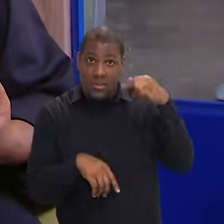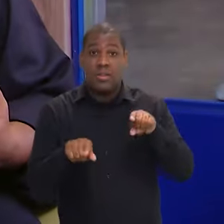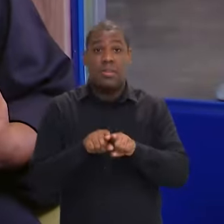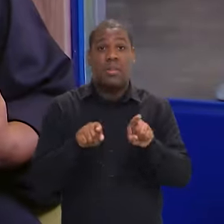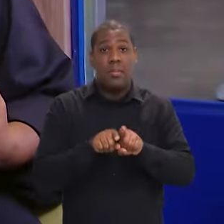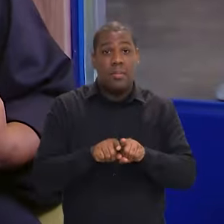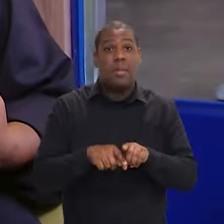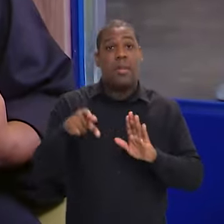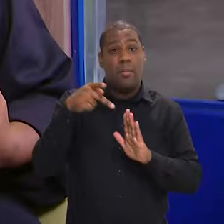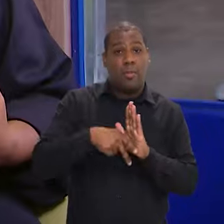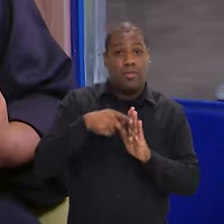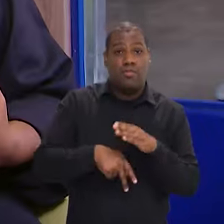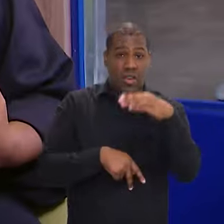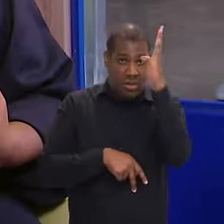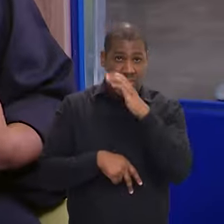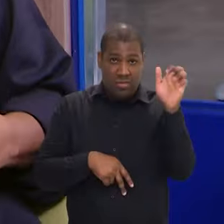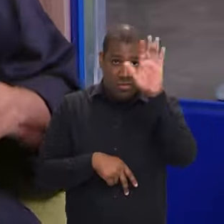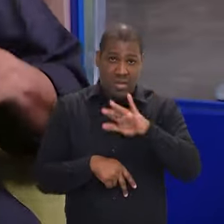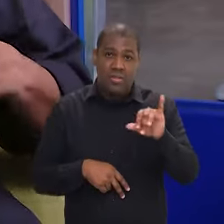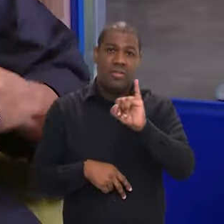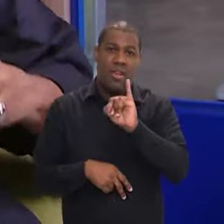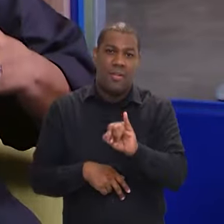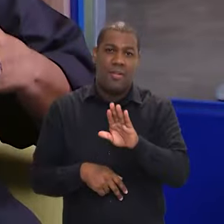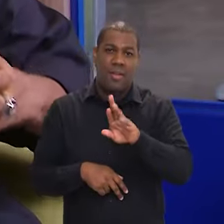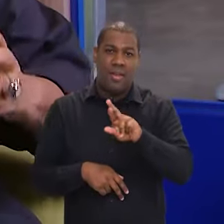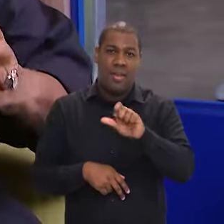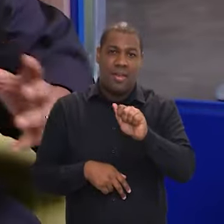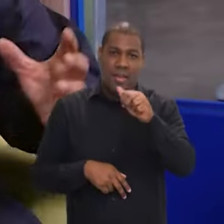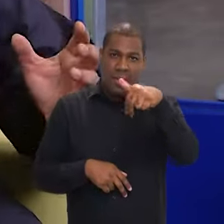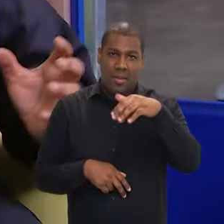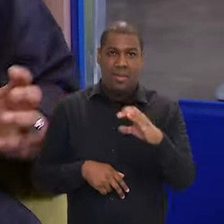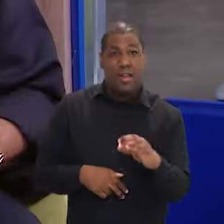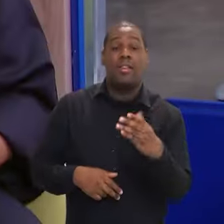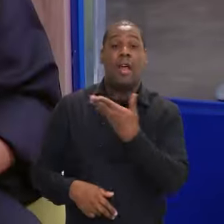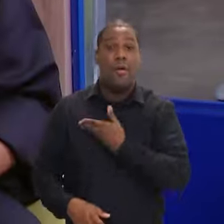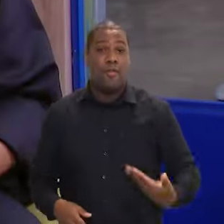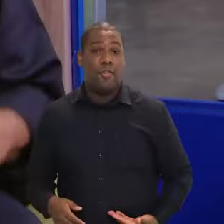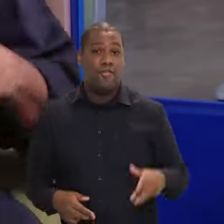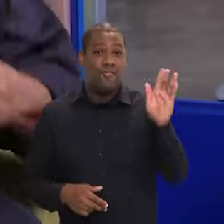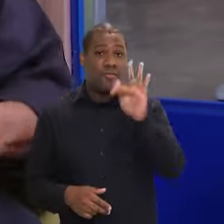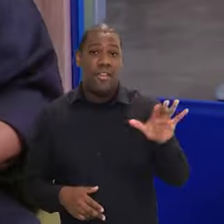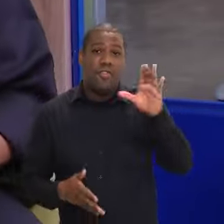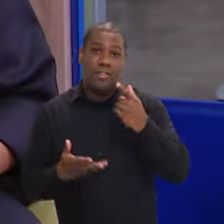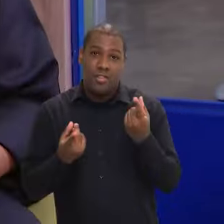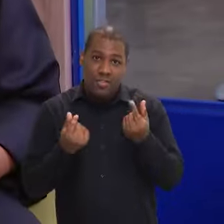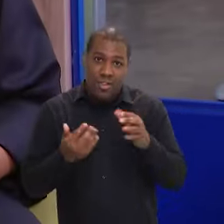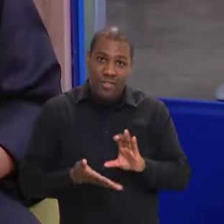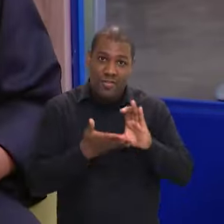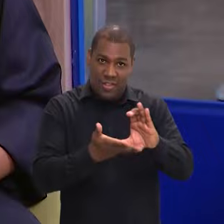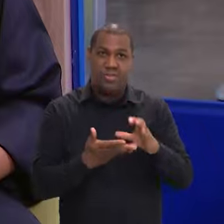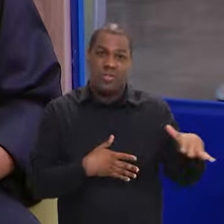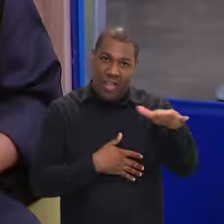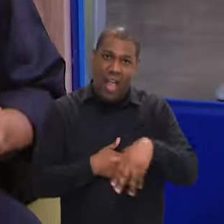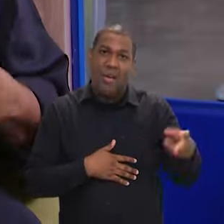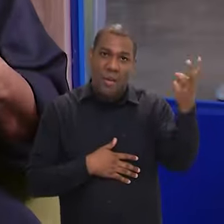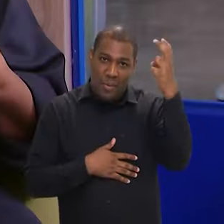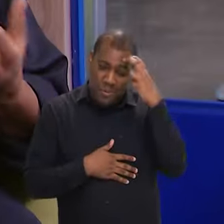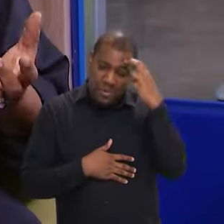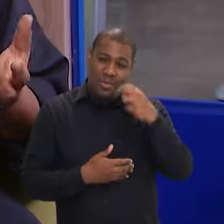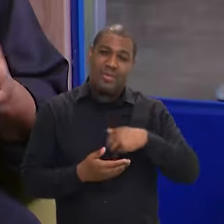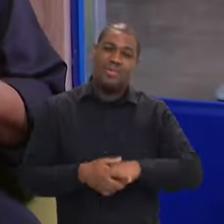também do Plano Nacional Aldir Blanc, então tem muito dinheiro irrigando o setor cultural e esse ano a gente vai ver o efeito disso.